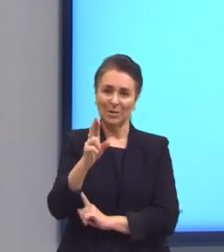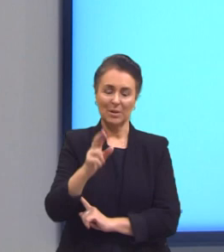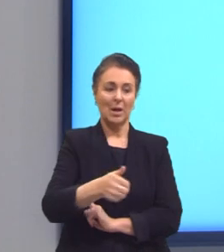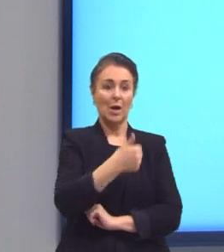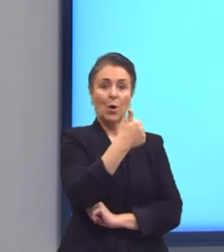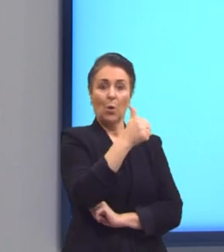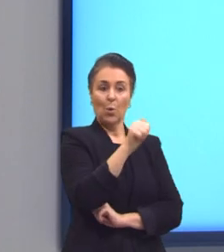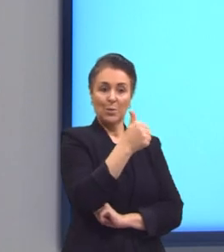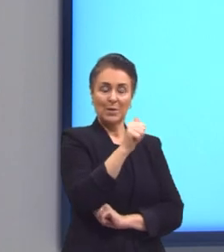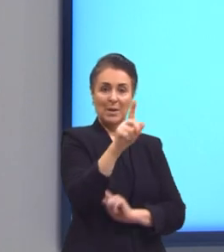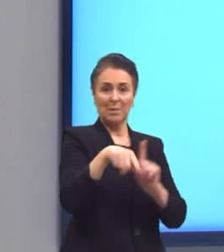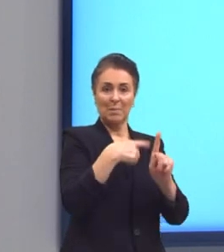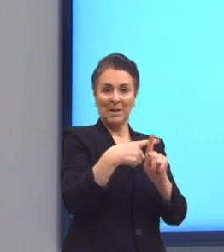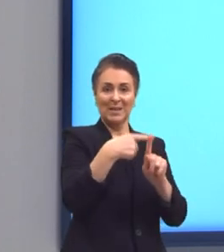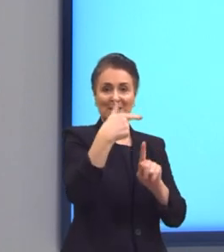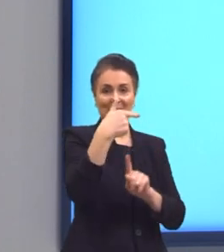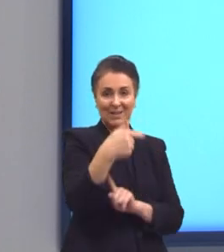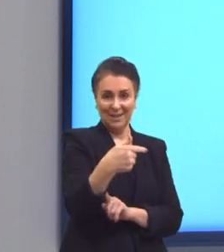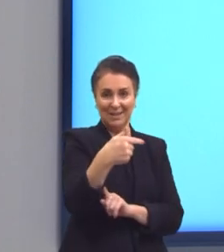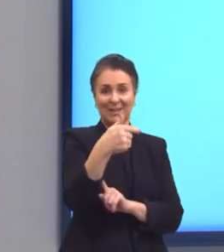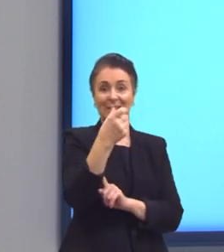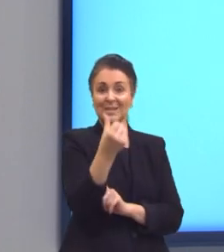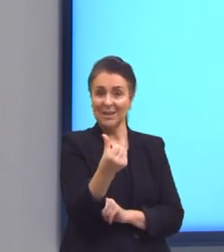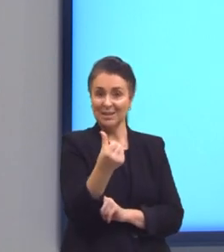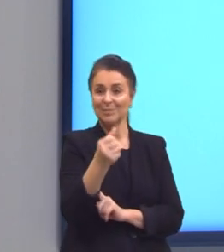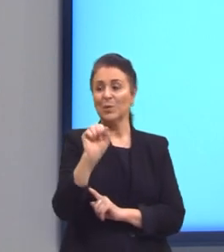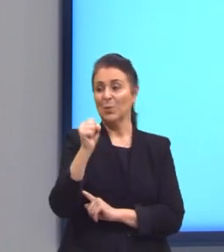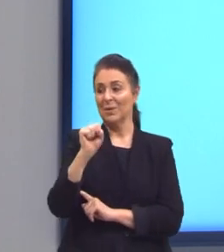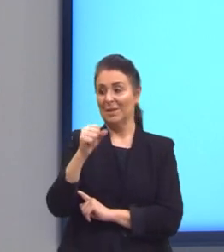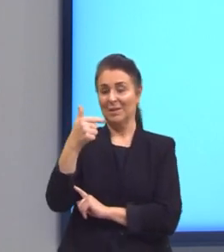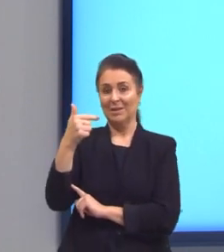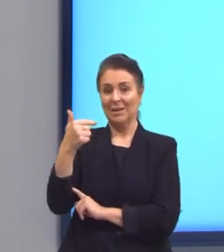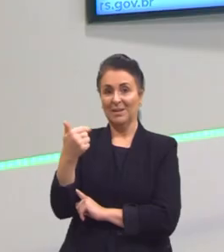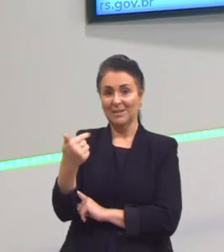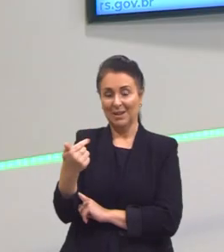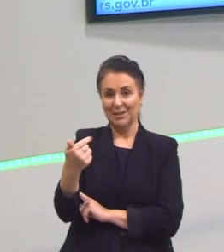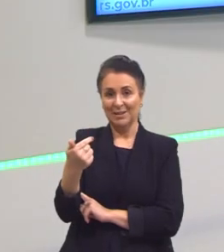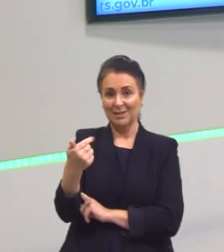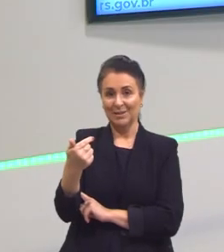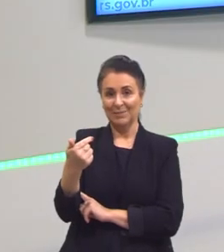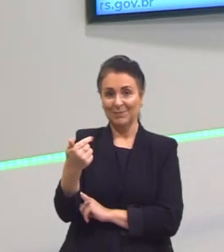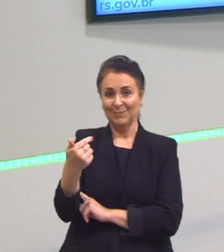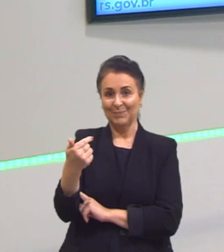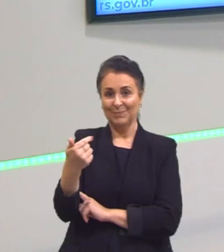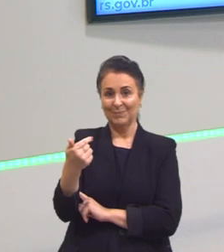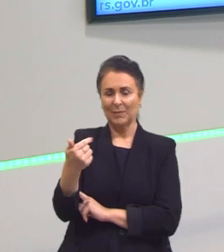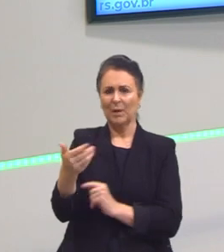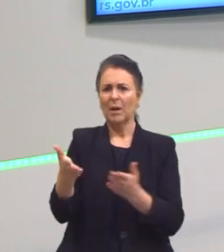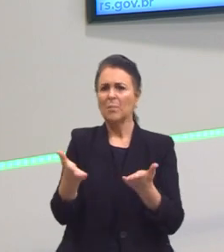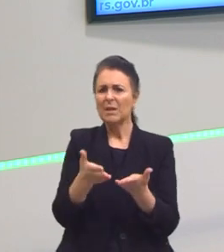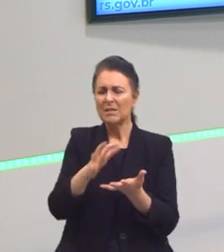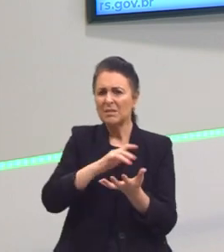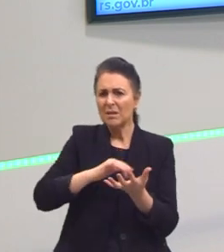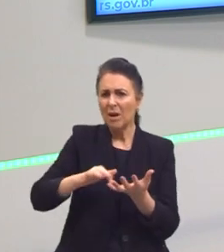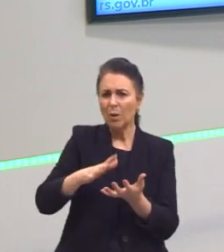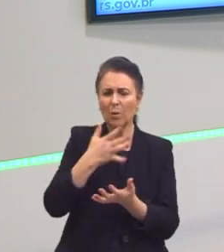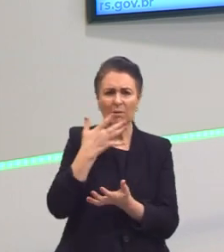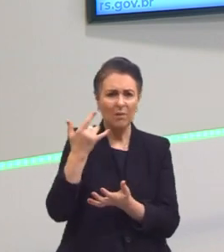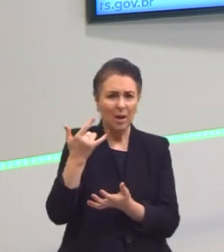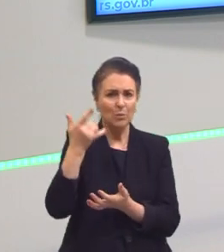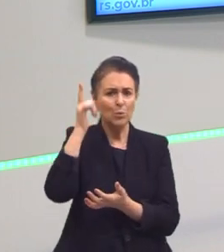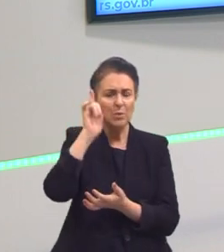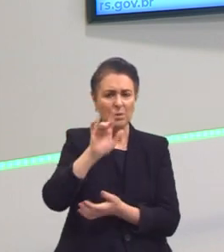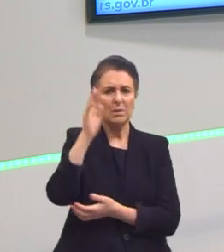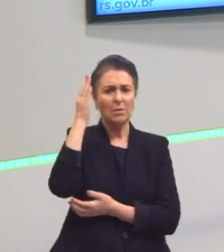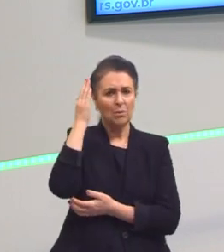76 dá 87. Aqui, gente, vocês podem achar assim, ah, mas esse cálculo já é fácil, eu já consigo fazer ele de